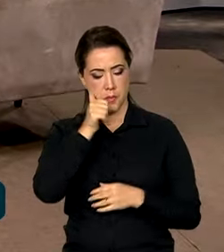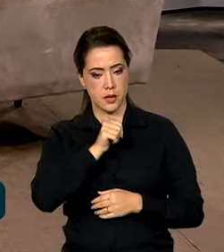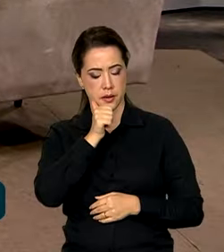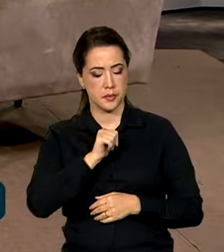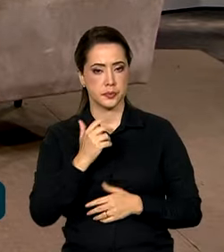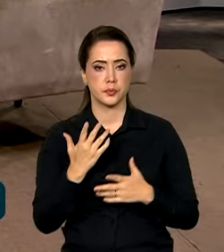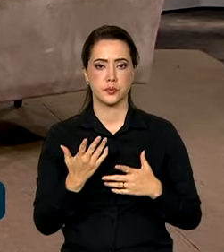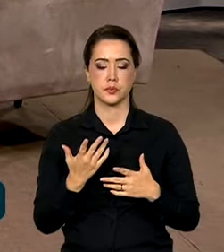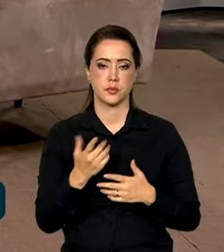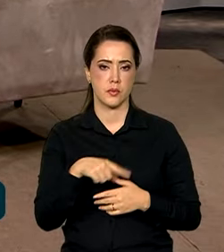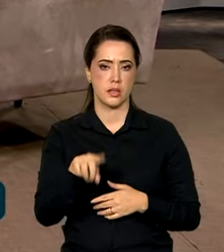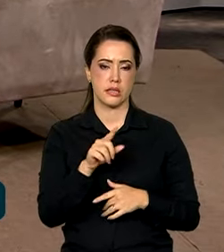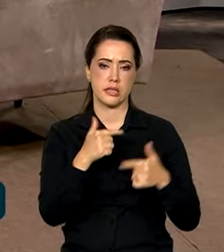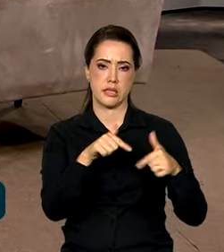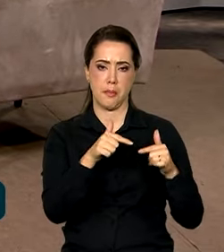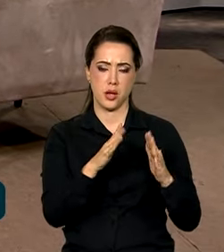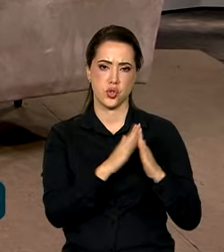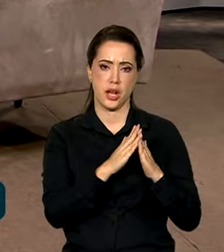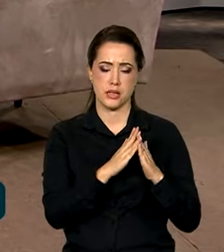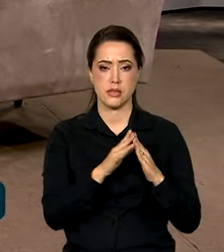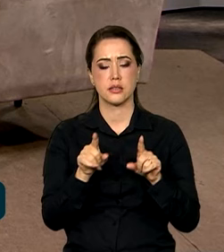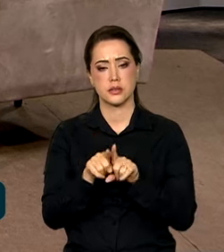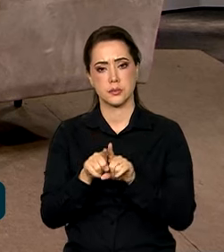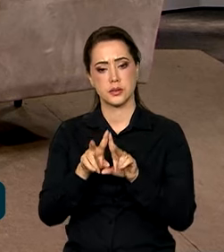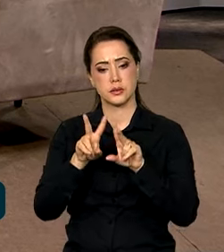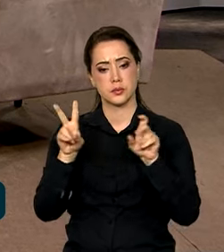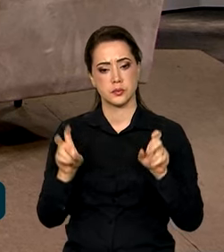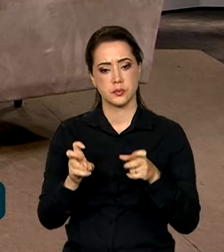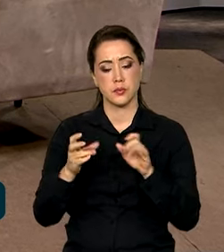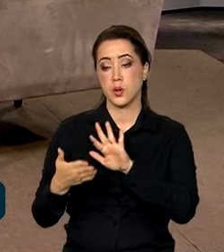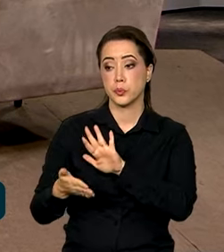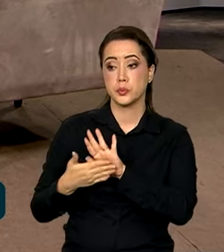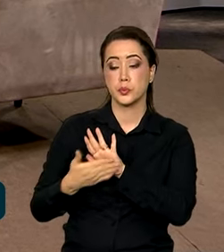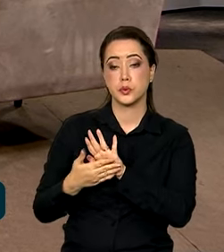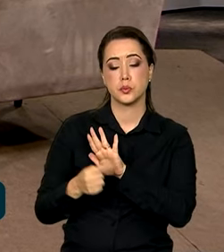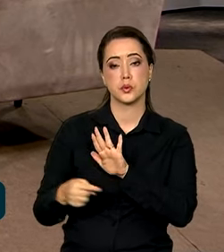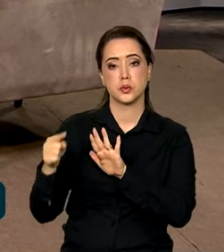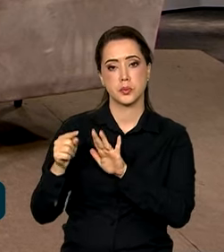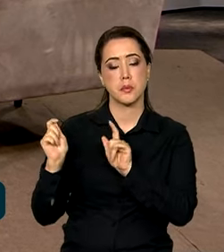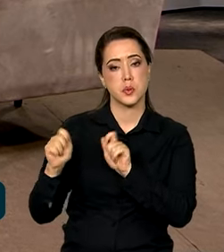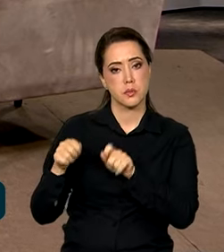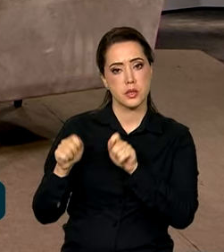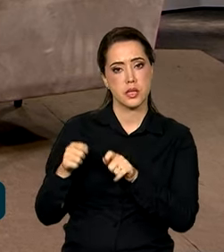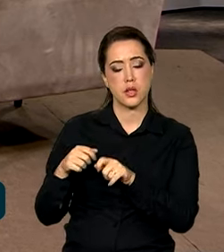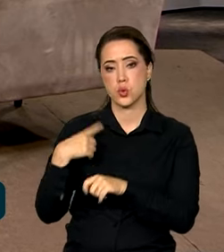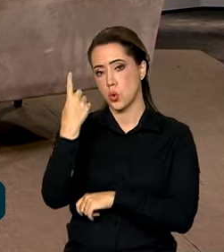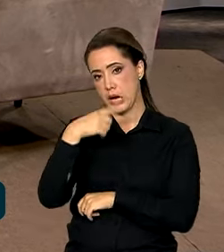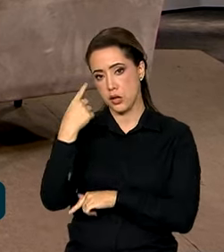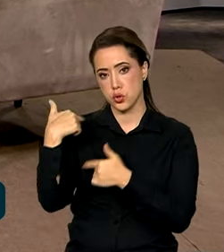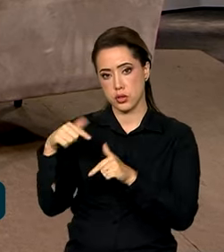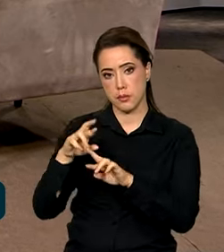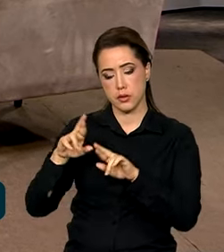desses afazeres. E também tem a questão de propor aí uma flexibilidade na jornada